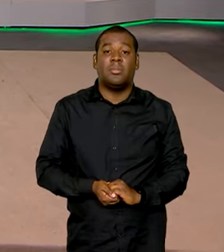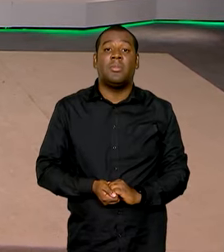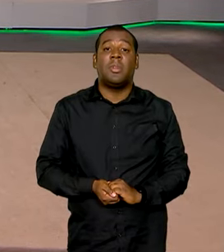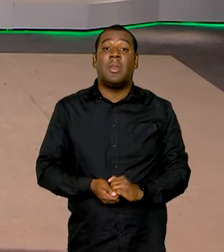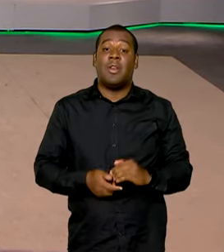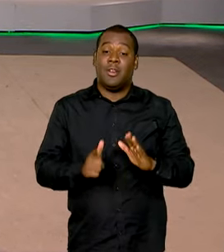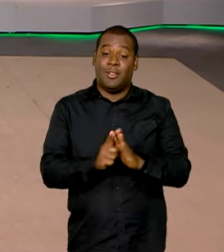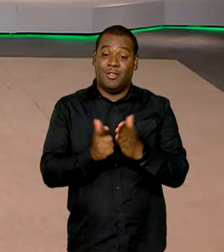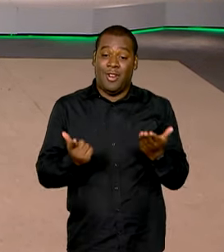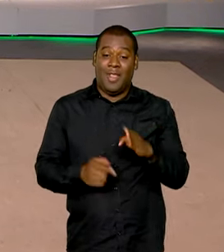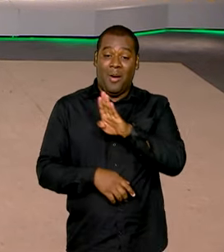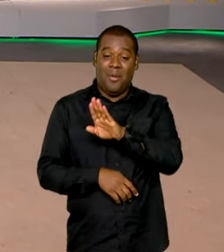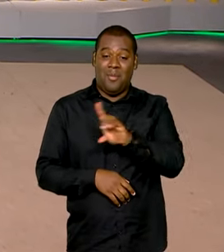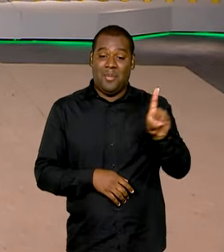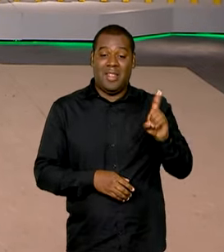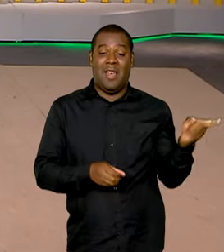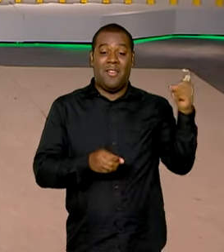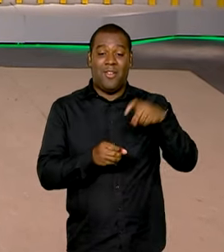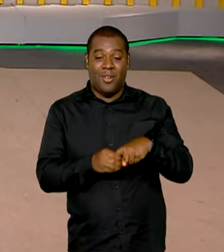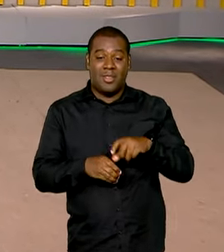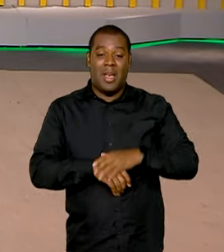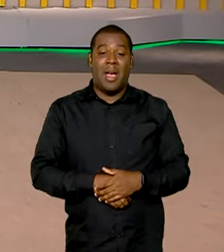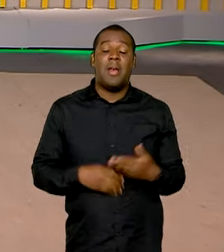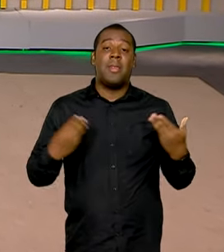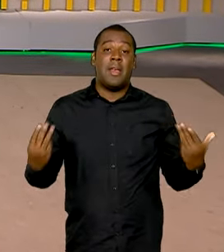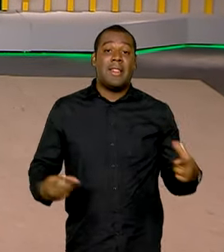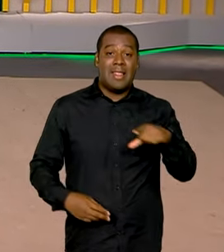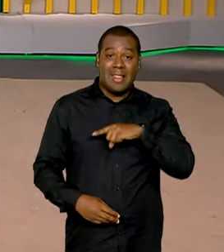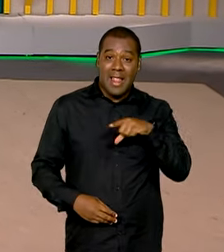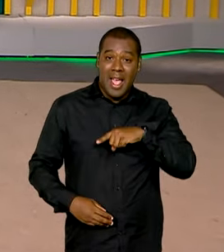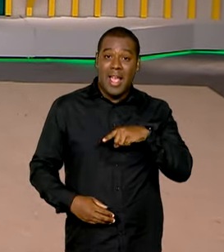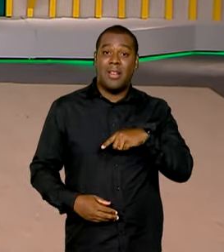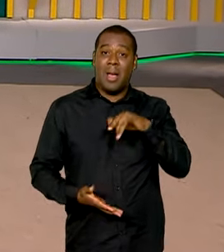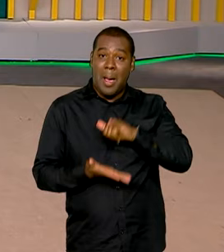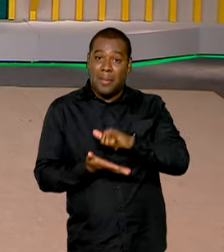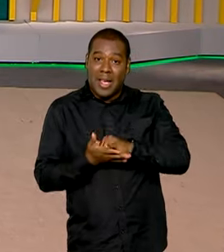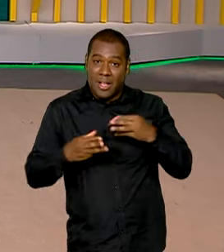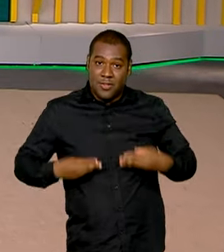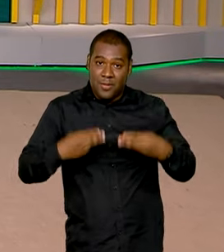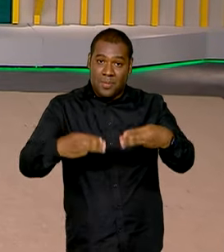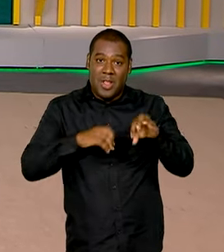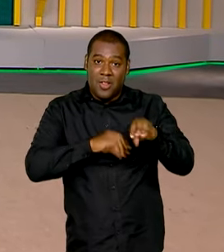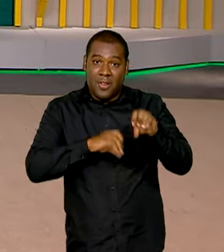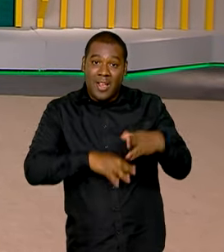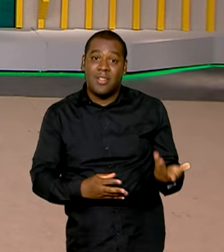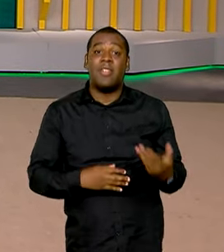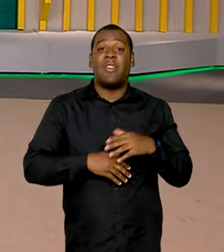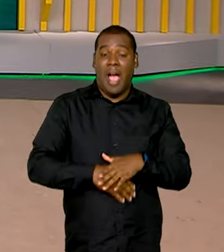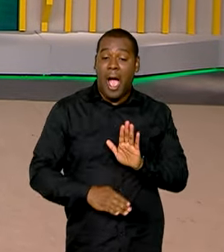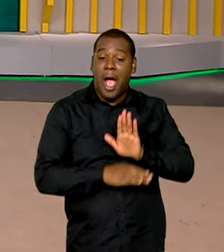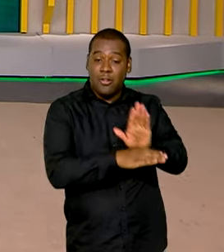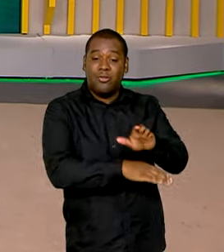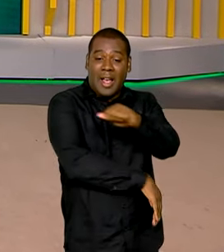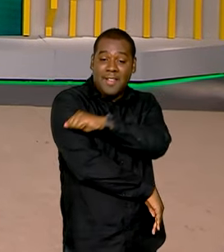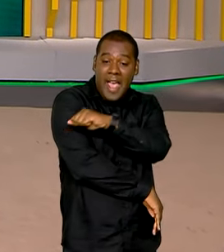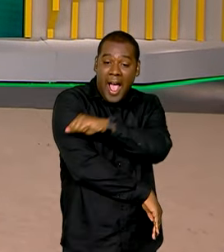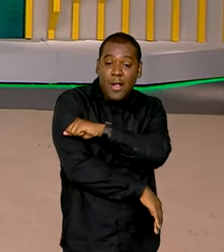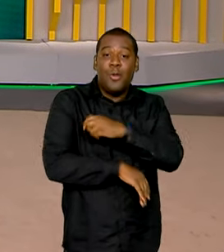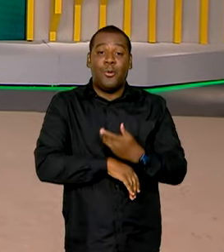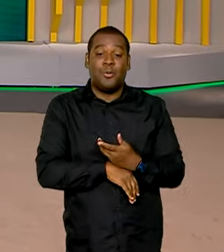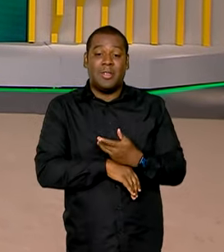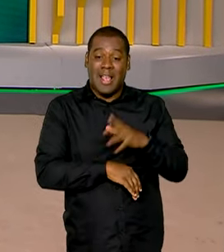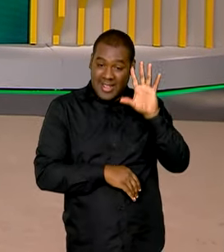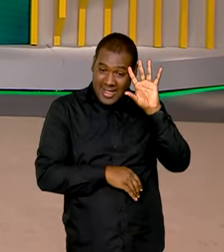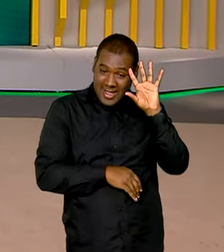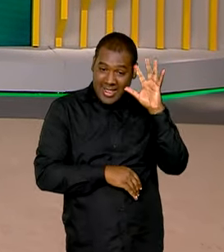E o Brasil em Dia volta com a plataforma MEC Conecta, que vai auxiliar estudantes com informações sobre os melhores caminhos